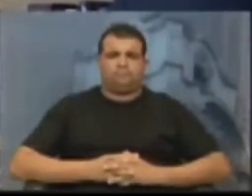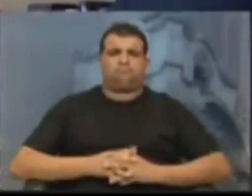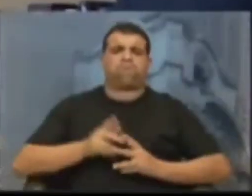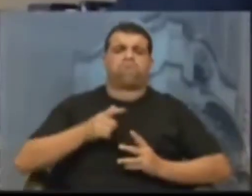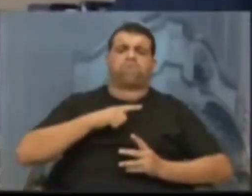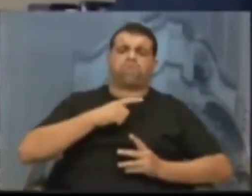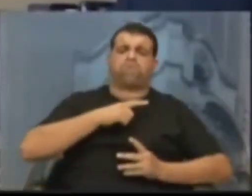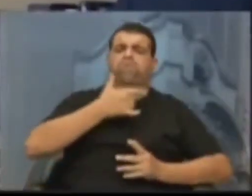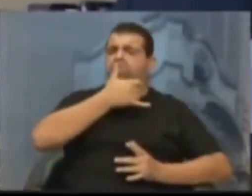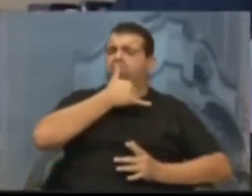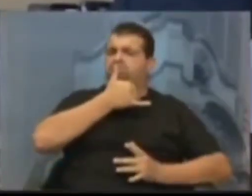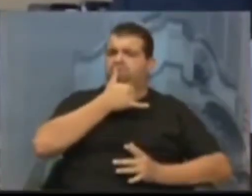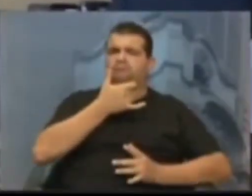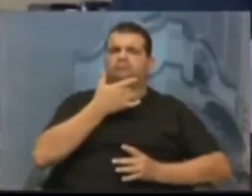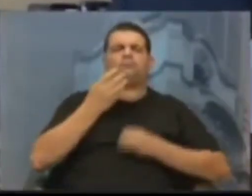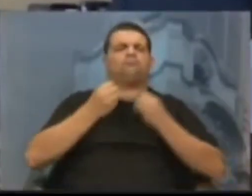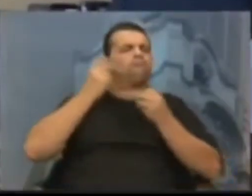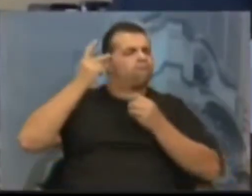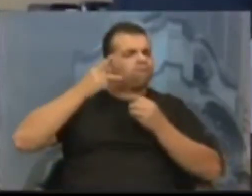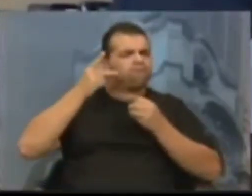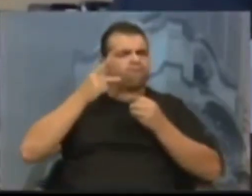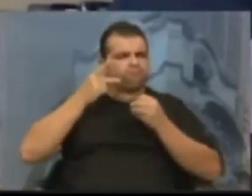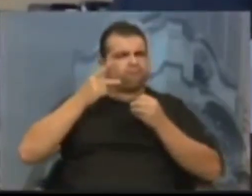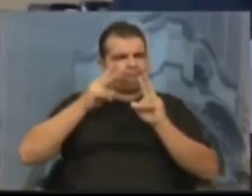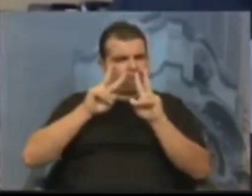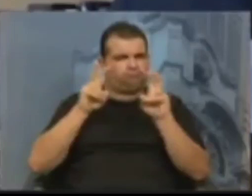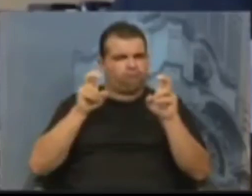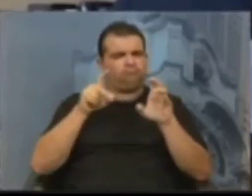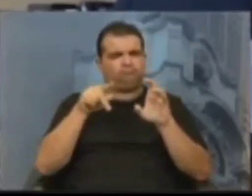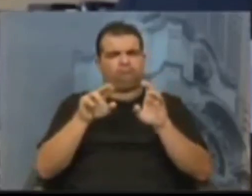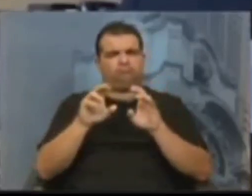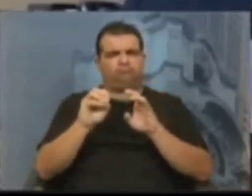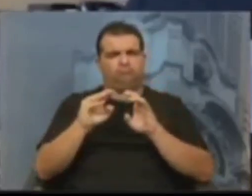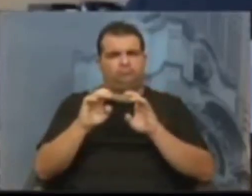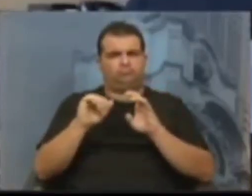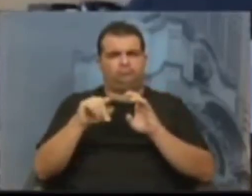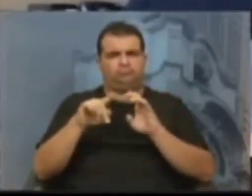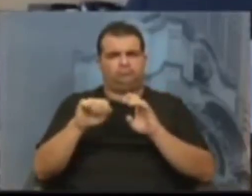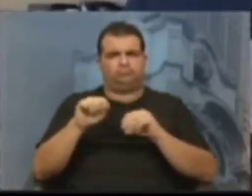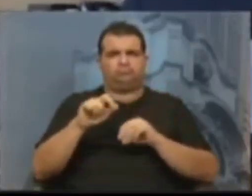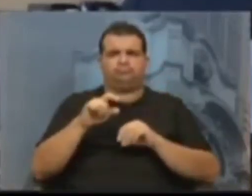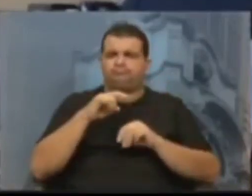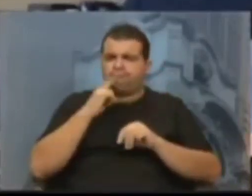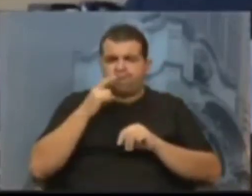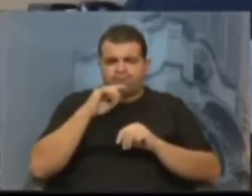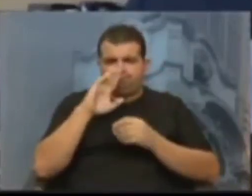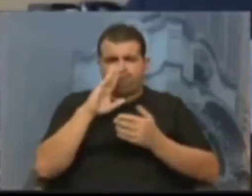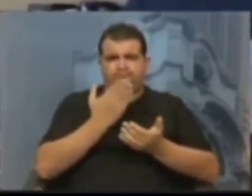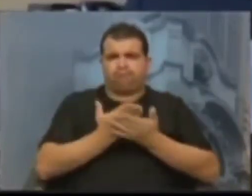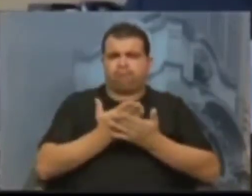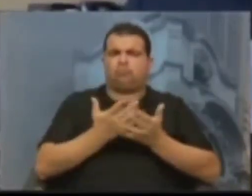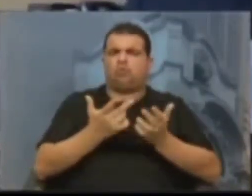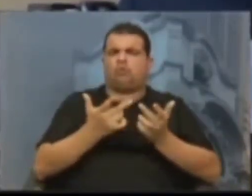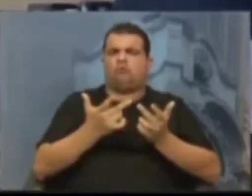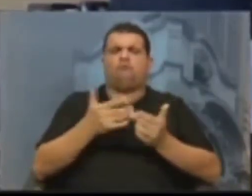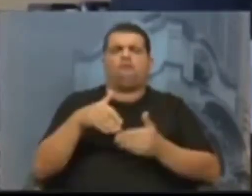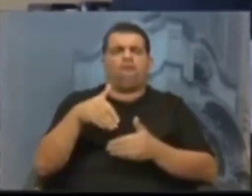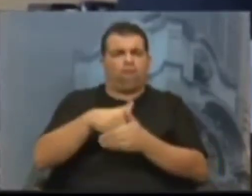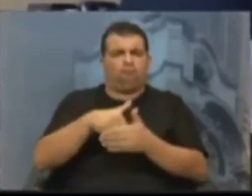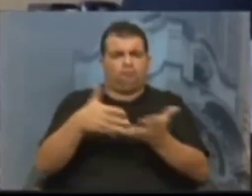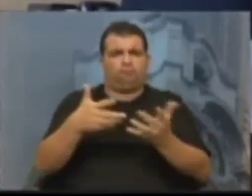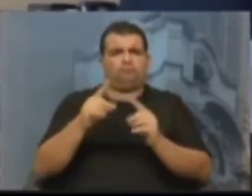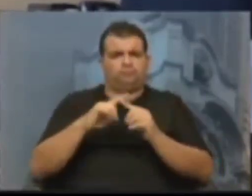ProSempo. Como bem disse o vereador Ruas, é inacreditável que nós estejamos votando esse tipo de